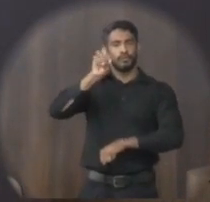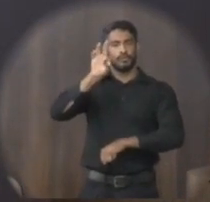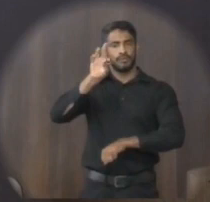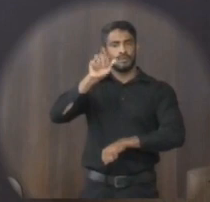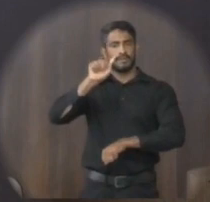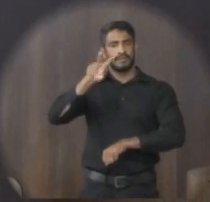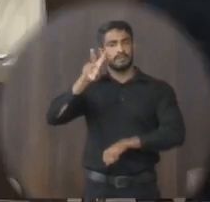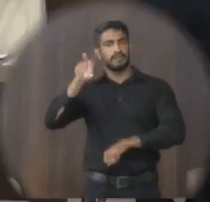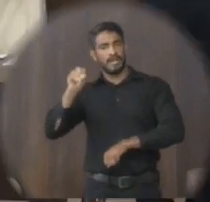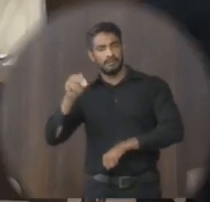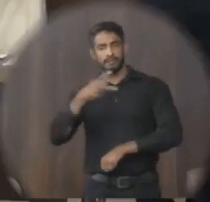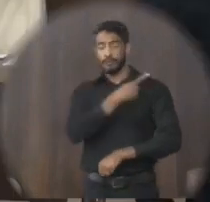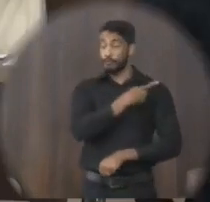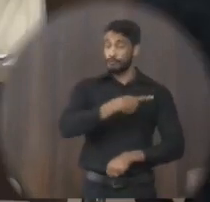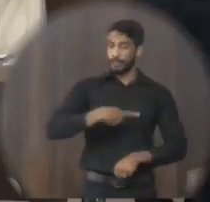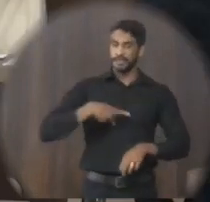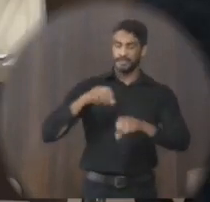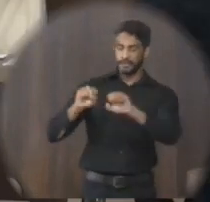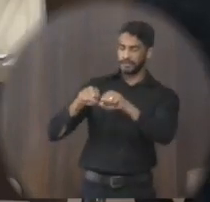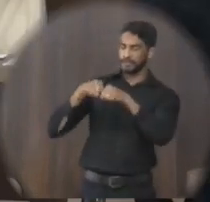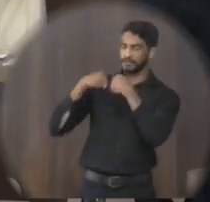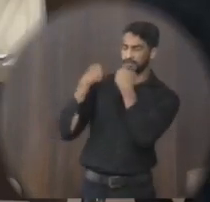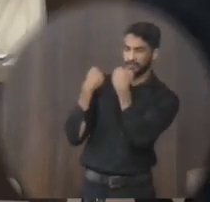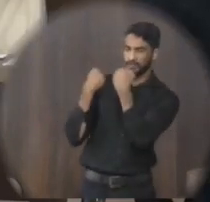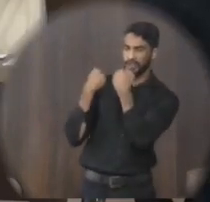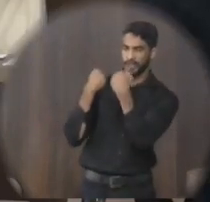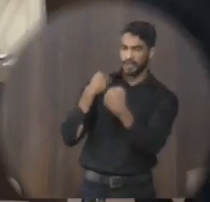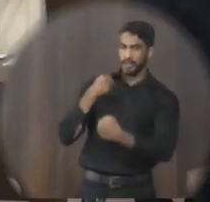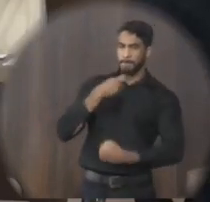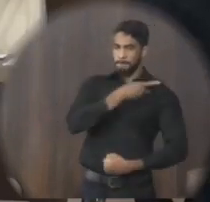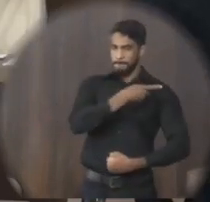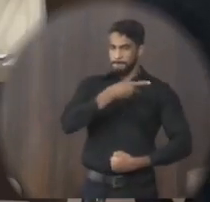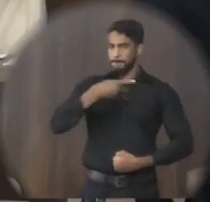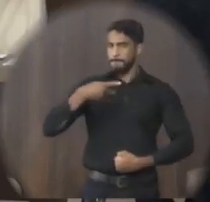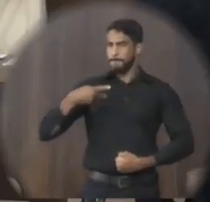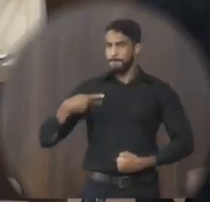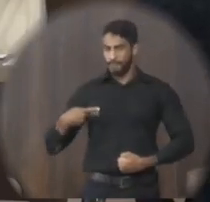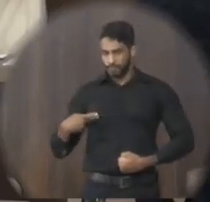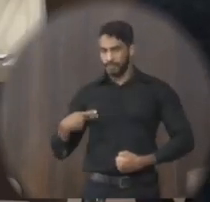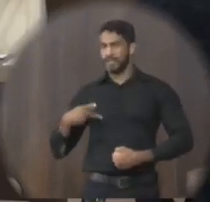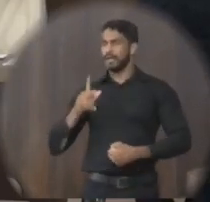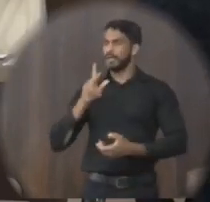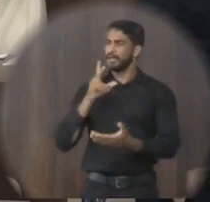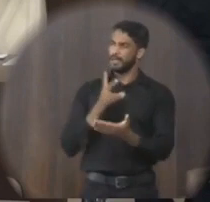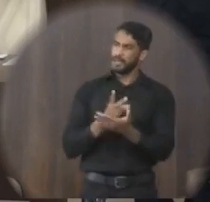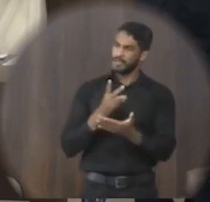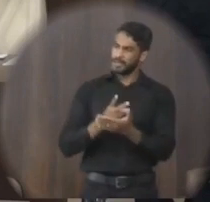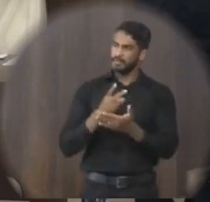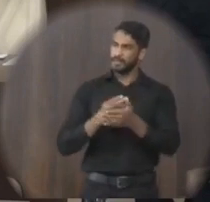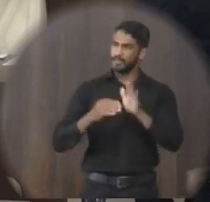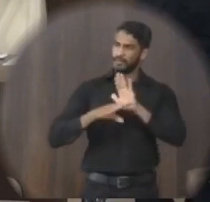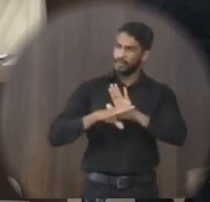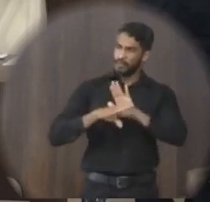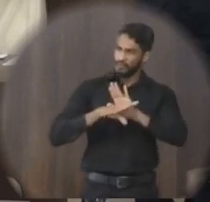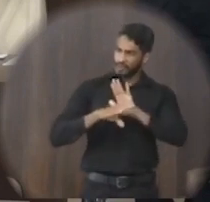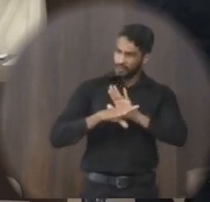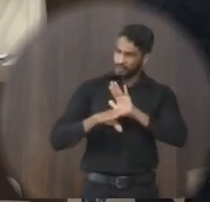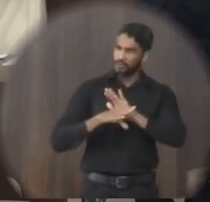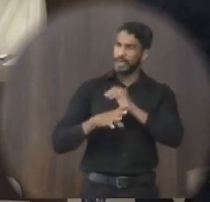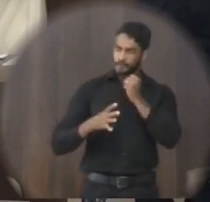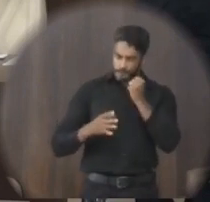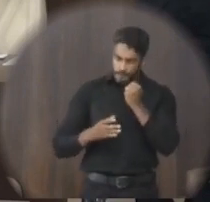defensoria, ele tem sempre nos dado, tem sido um braço forte